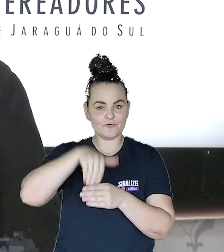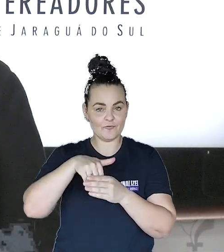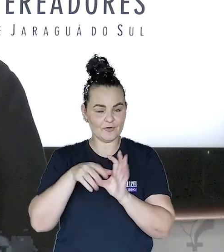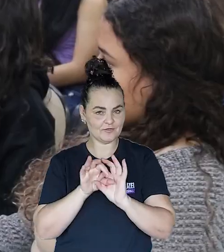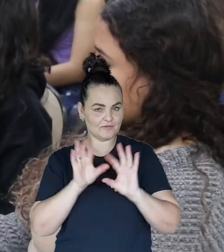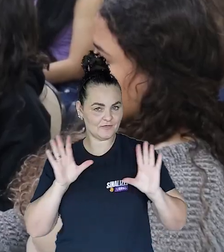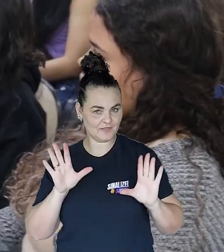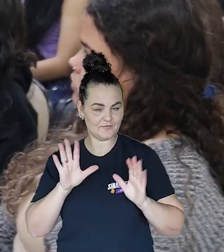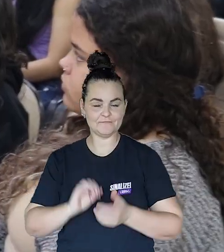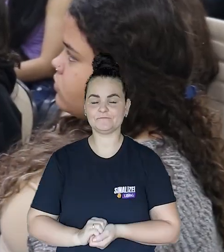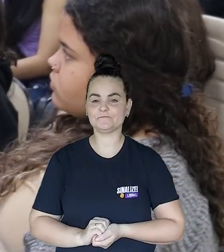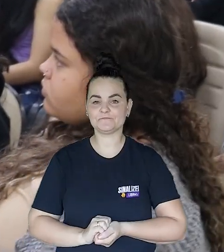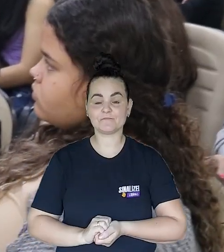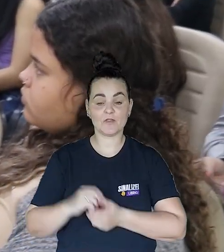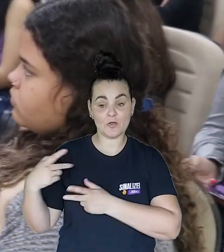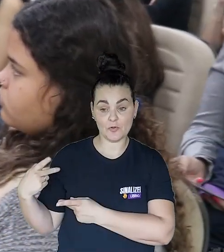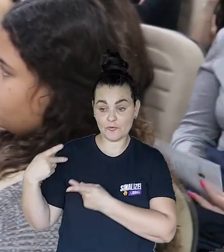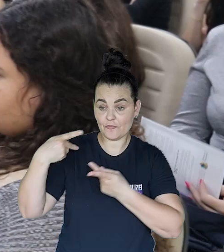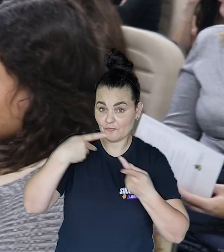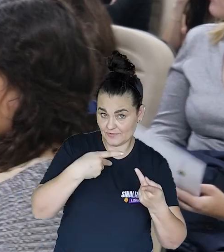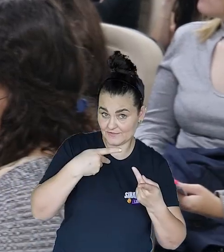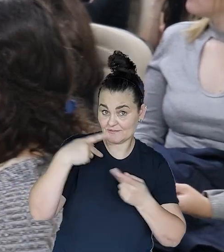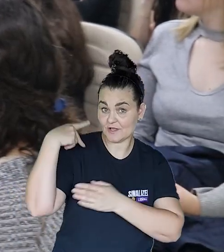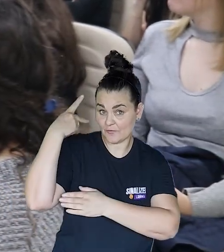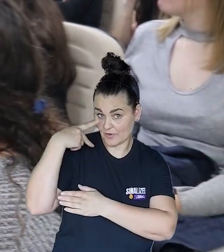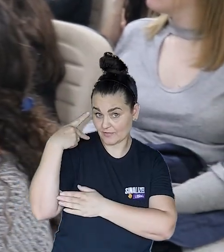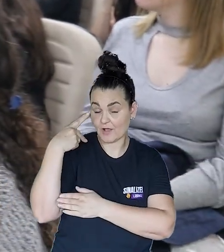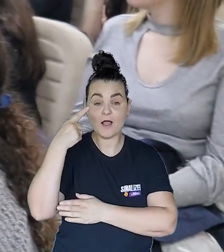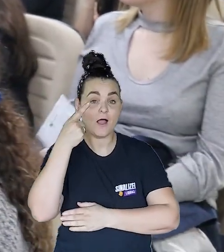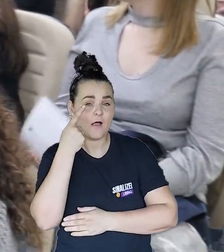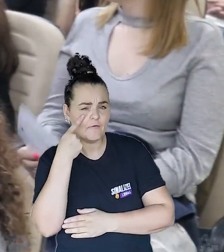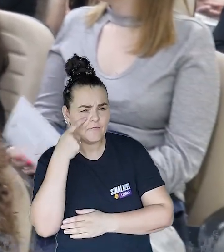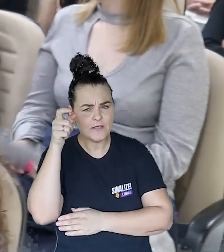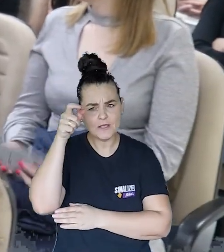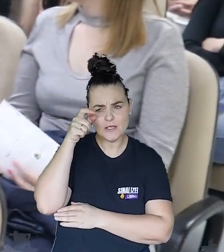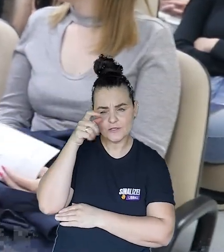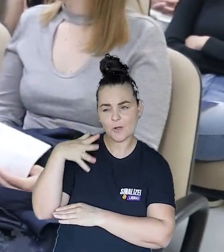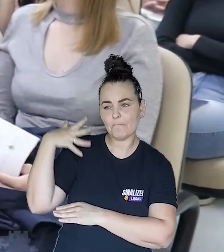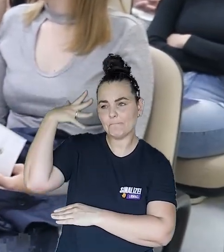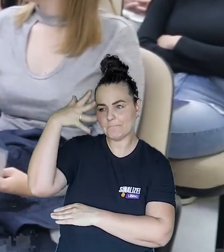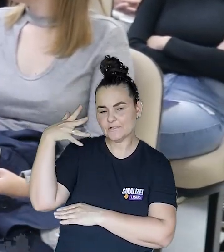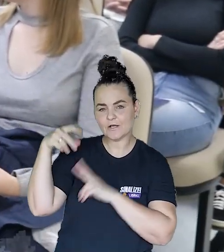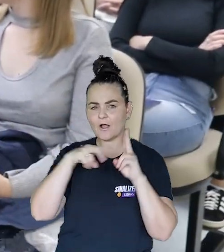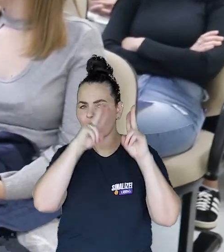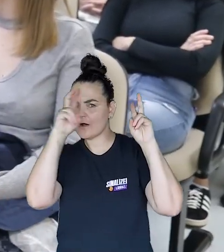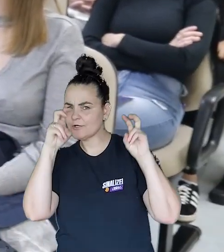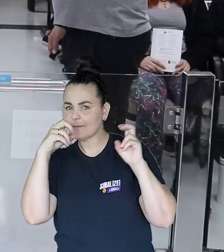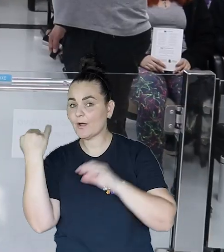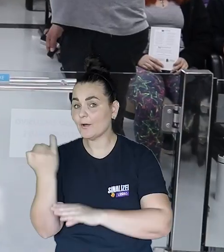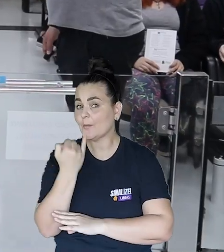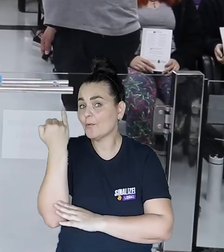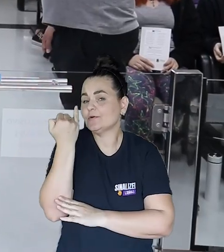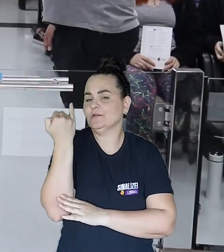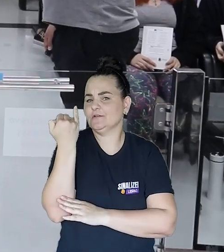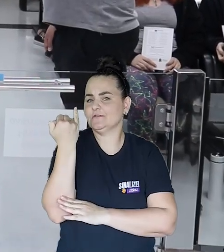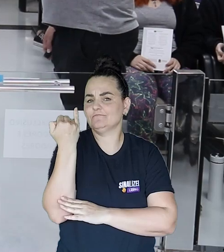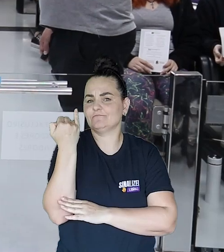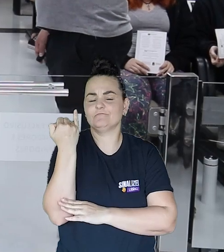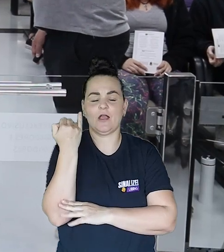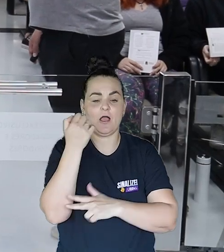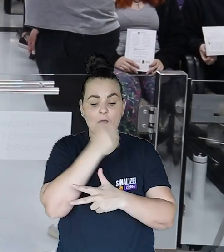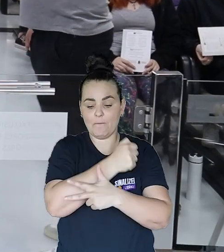democrático. Durante a visita, os estudantes assistiram a uma palestra que abordou temas essenciais, como as